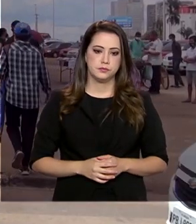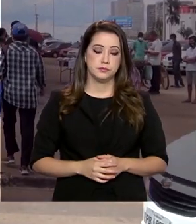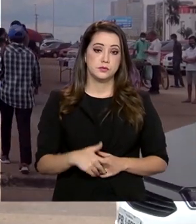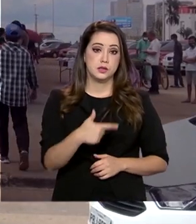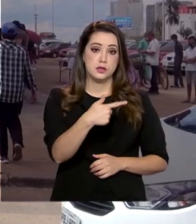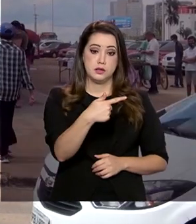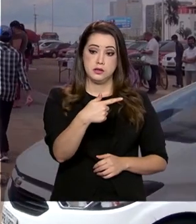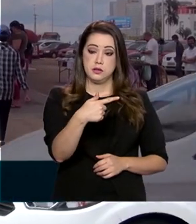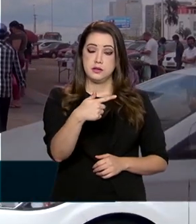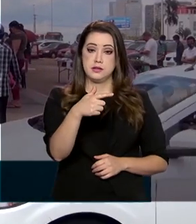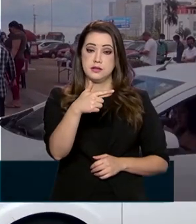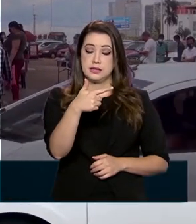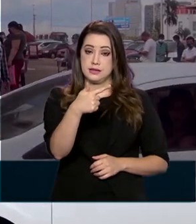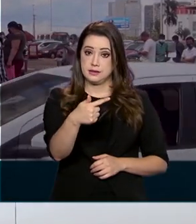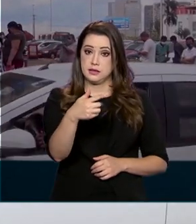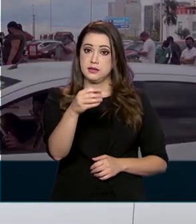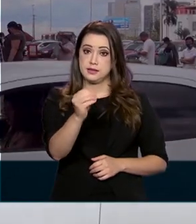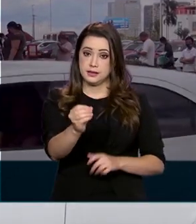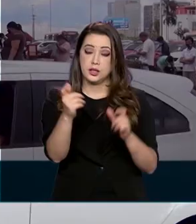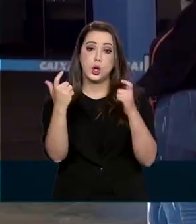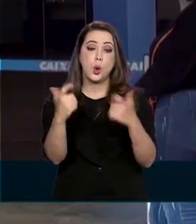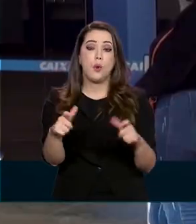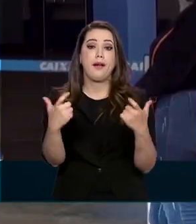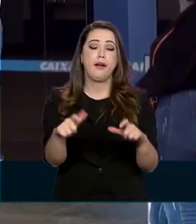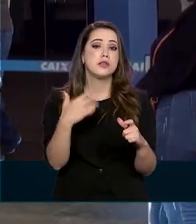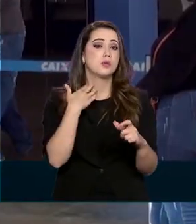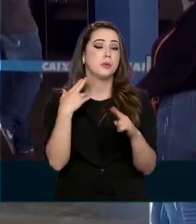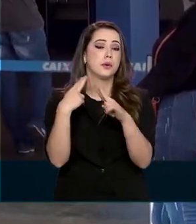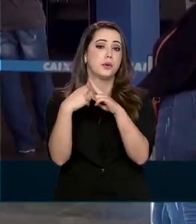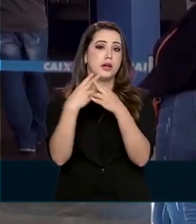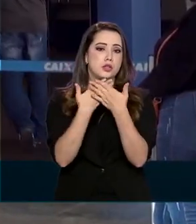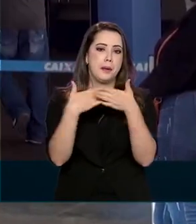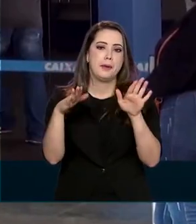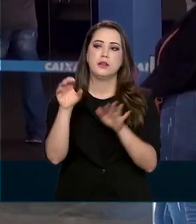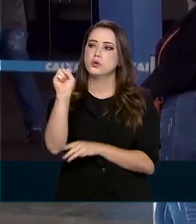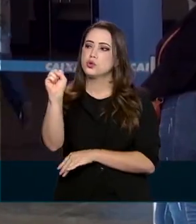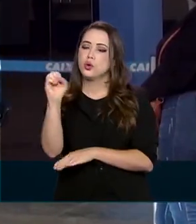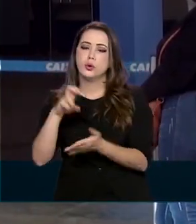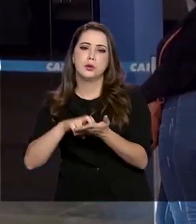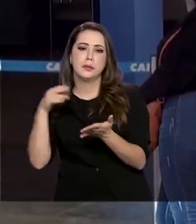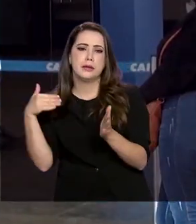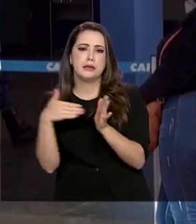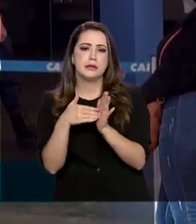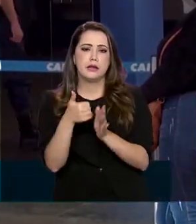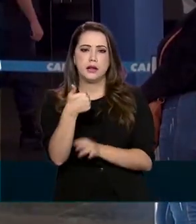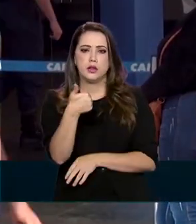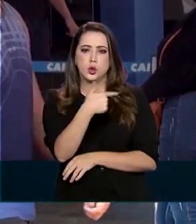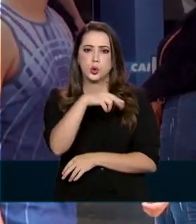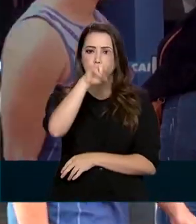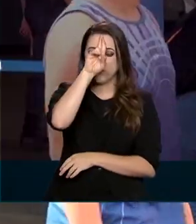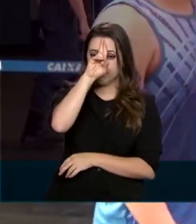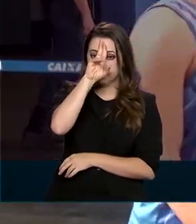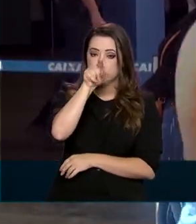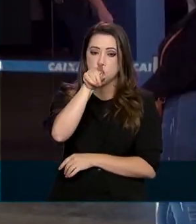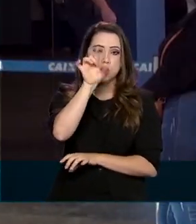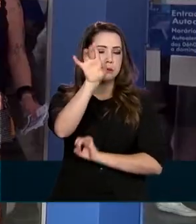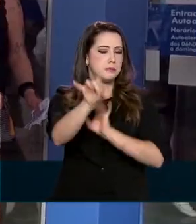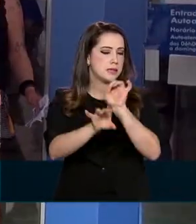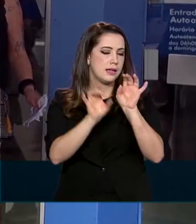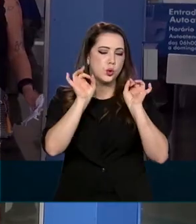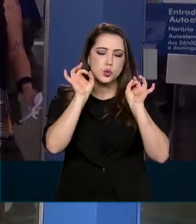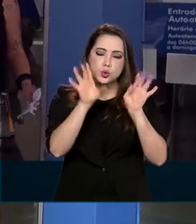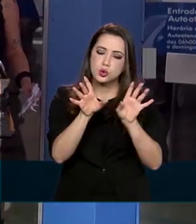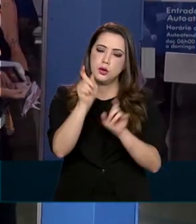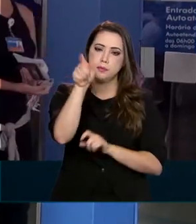As 770 agências da Caixa vão ficar abertas das 8 da manhã ao meio-dia. O atendimento será exclusivo para